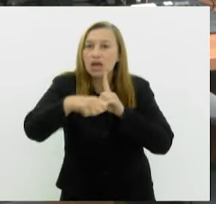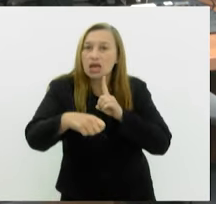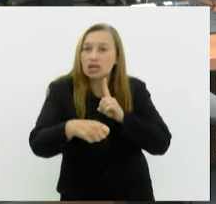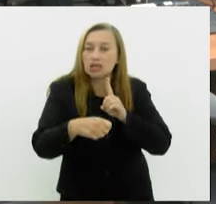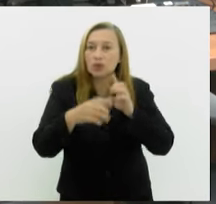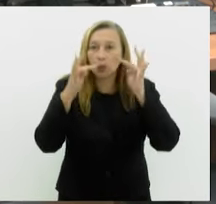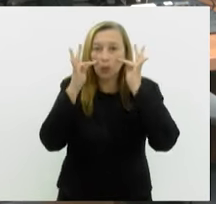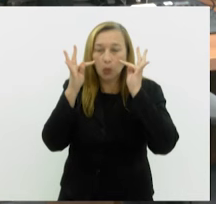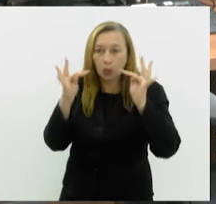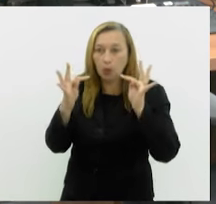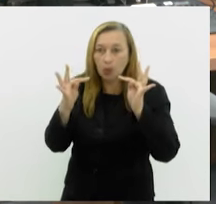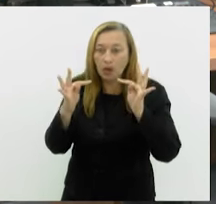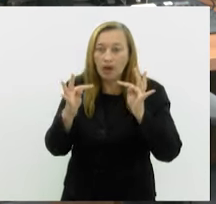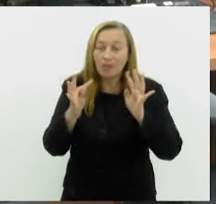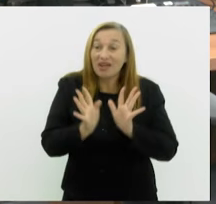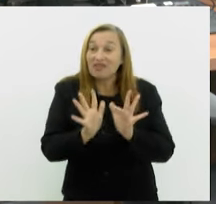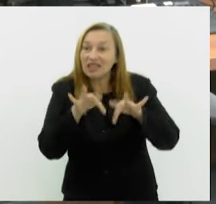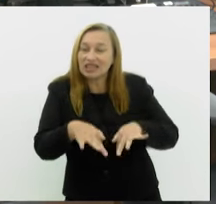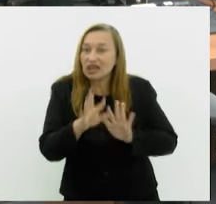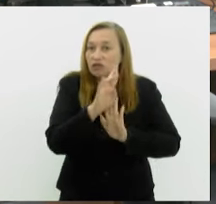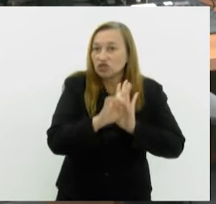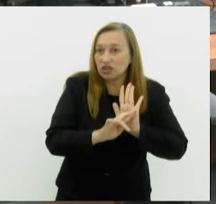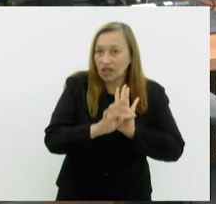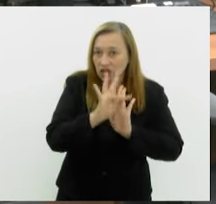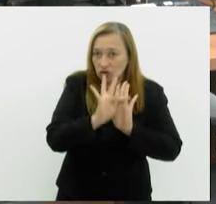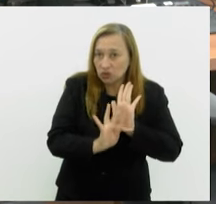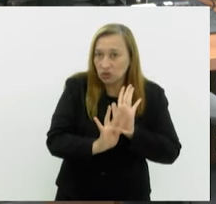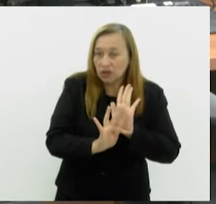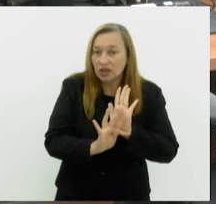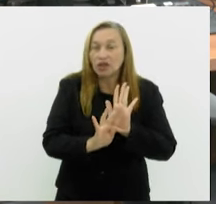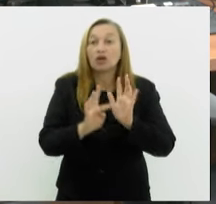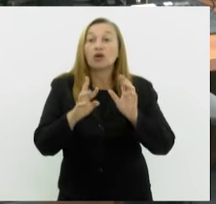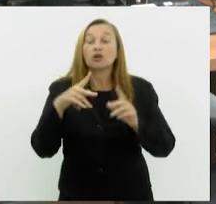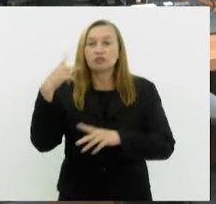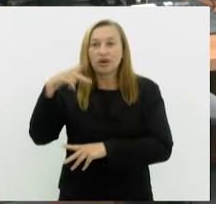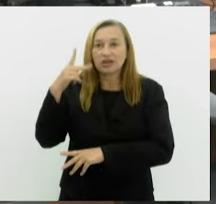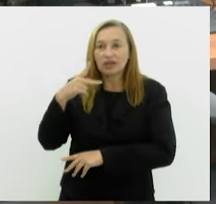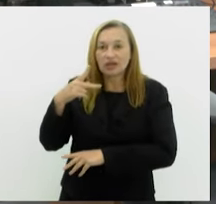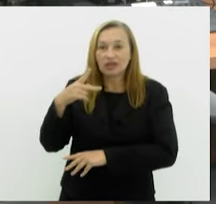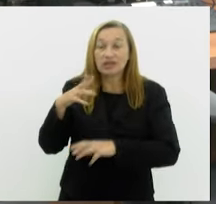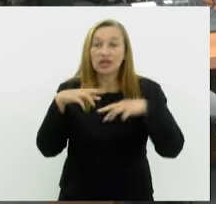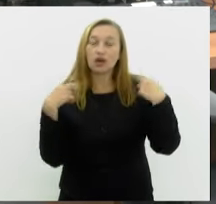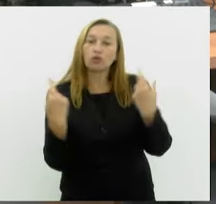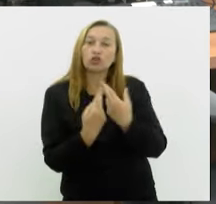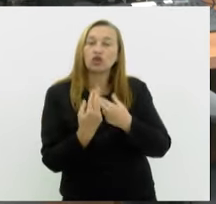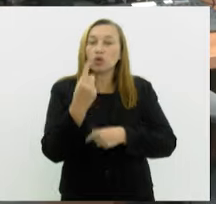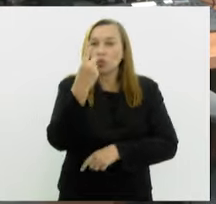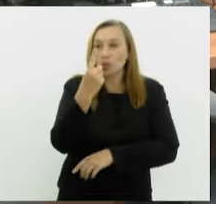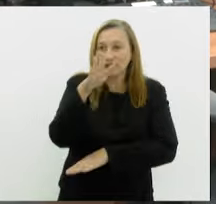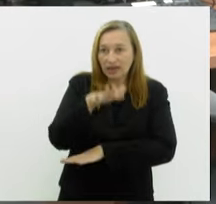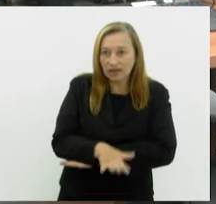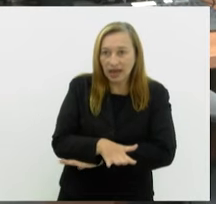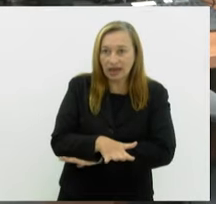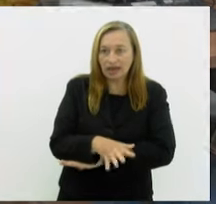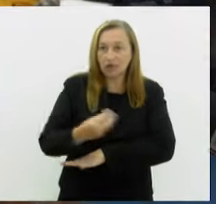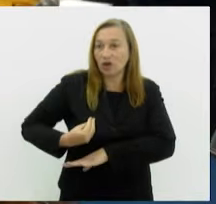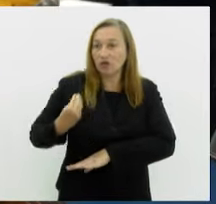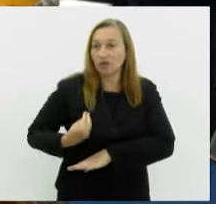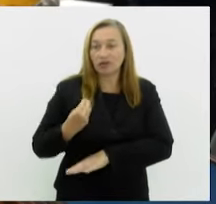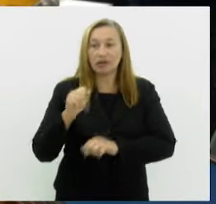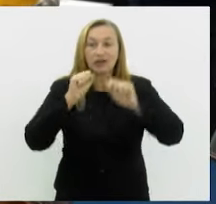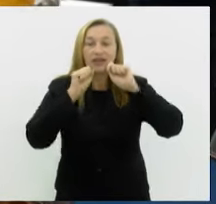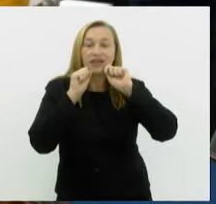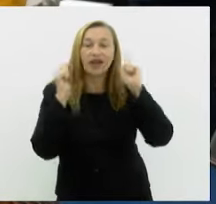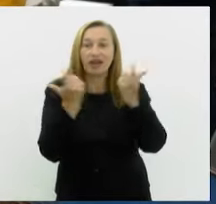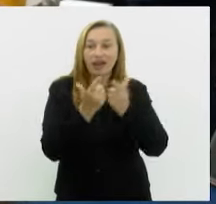para finalizar esse texto. Os parlamentares vão se reunir a uma da tarde com transmissão ao vivo aqui pela TV Alerj. O que a